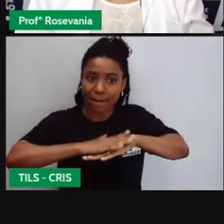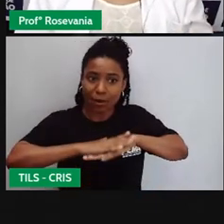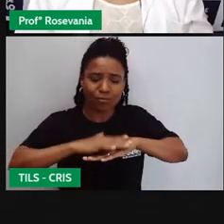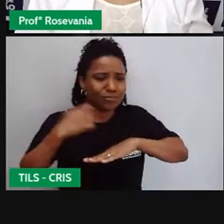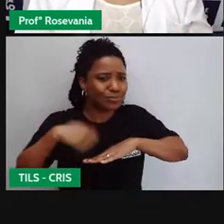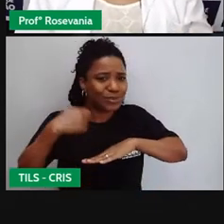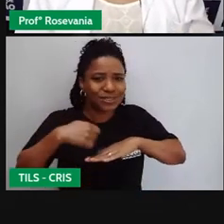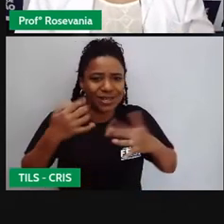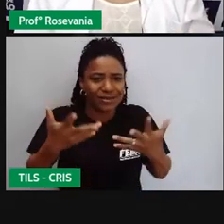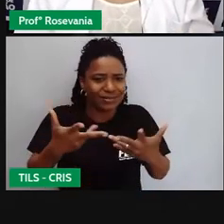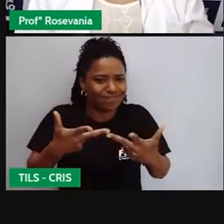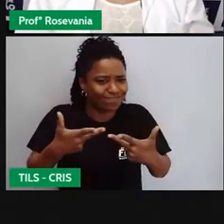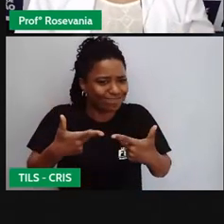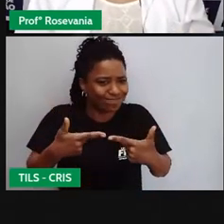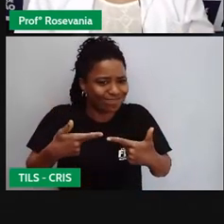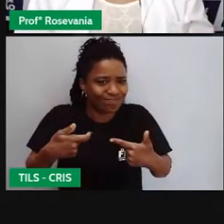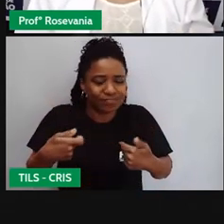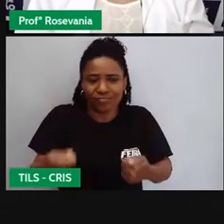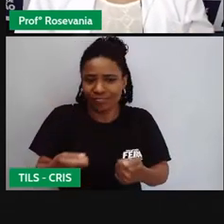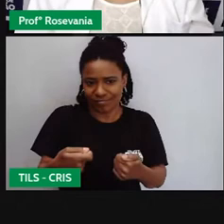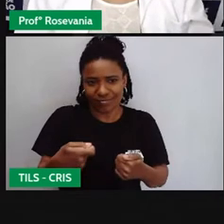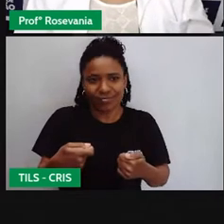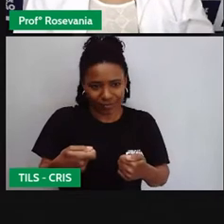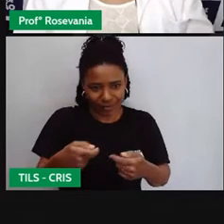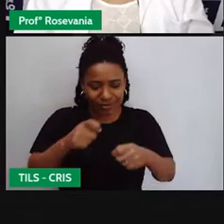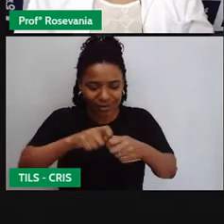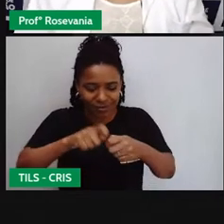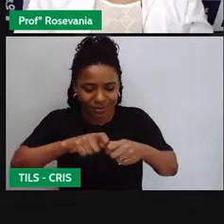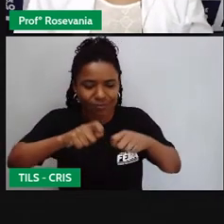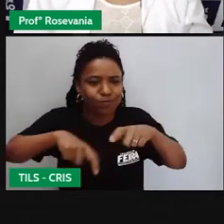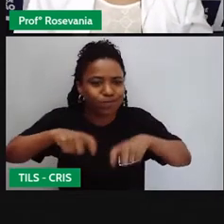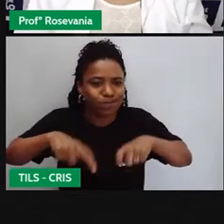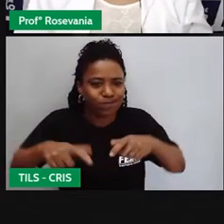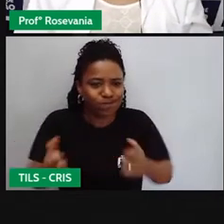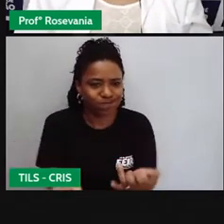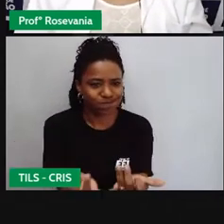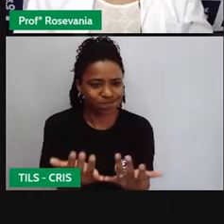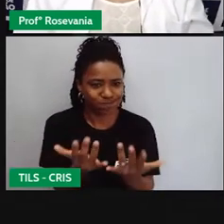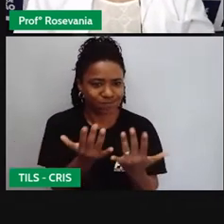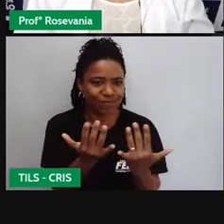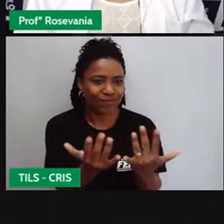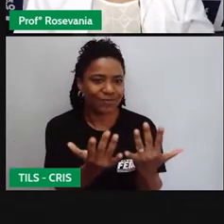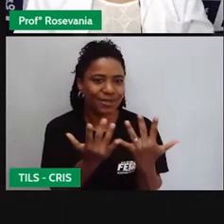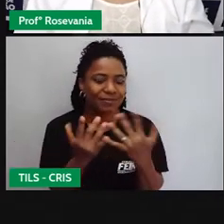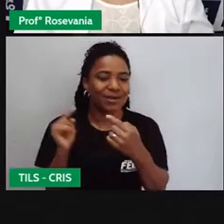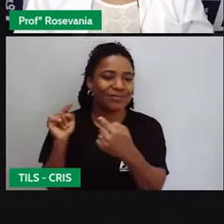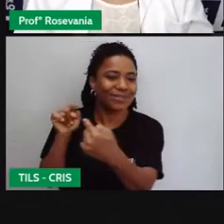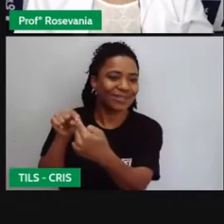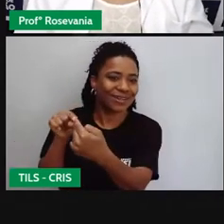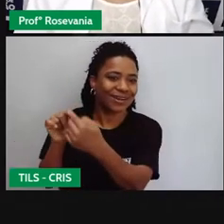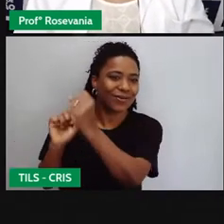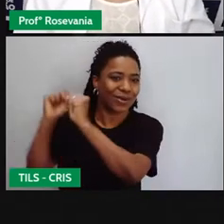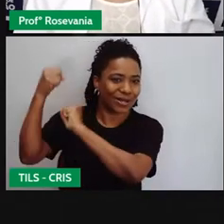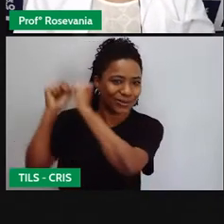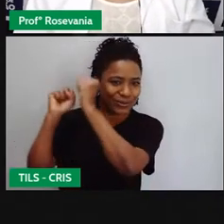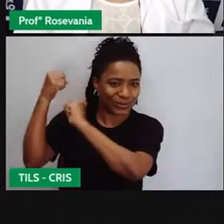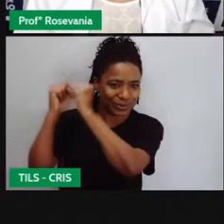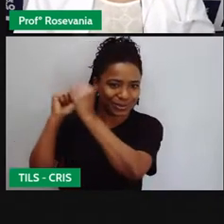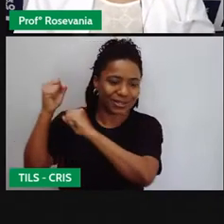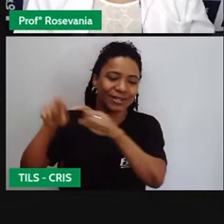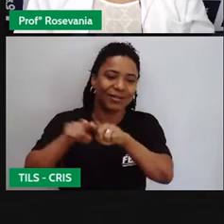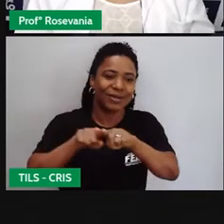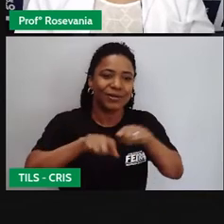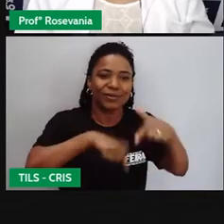essas técnicas agrícolas atendiam essa necessidade da indústria, atendiam essa necessidade dos serviços e